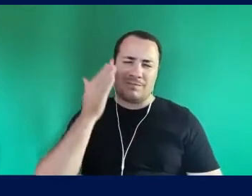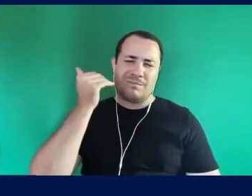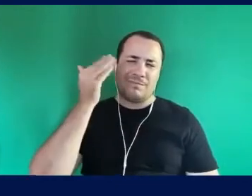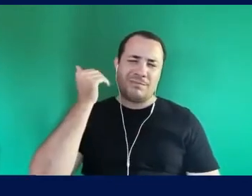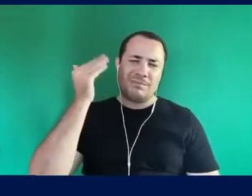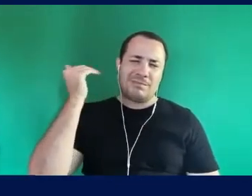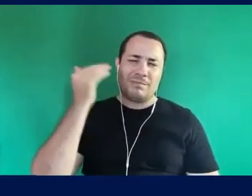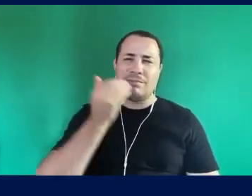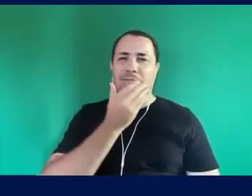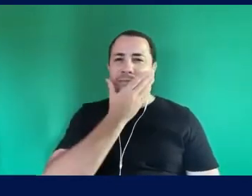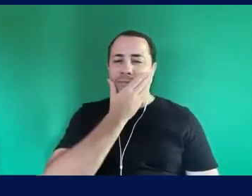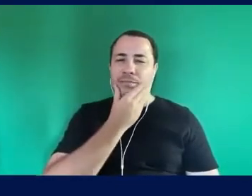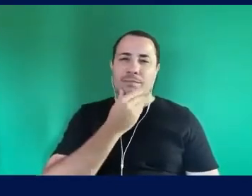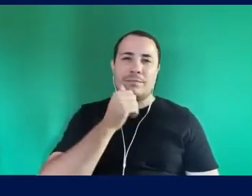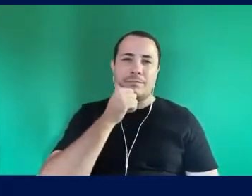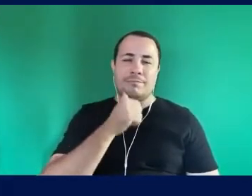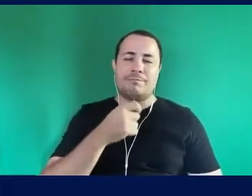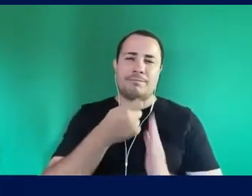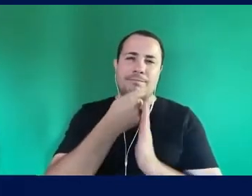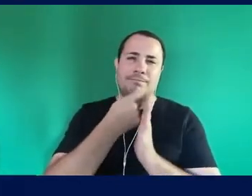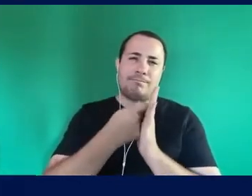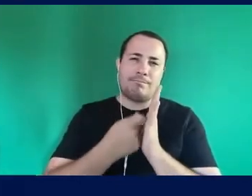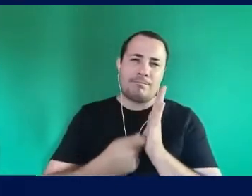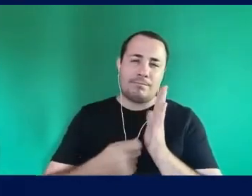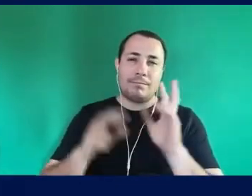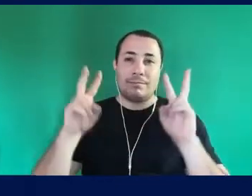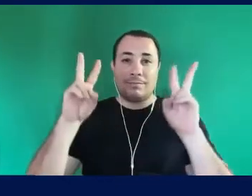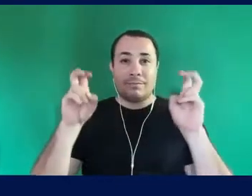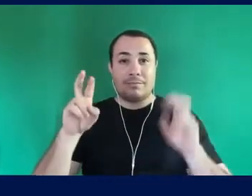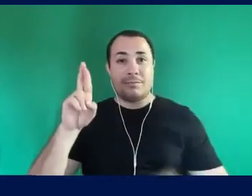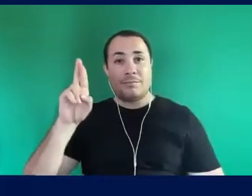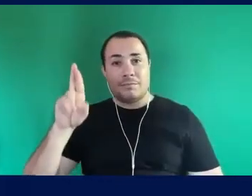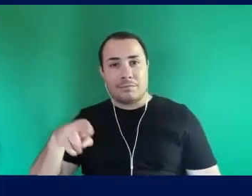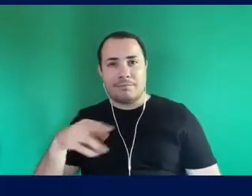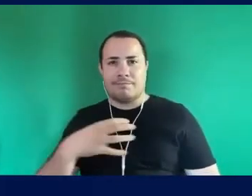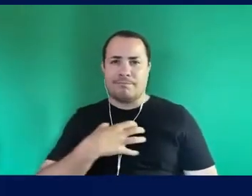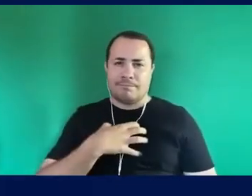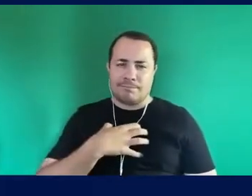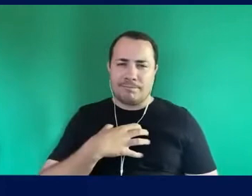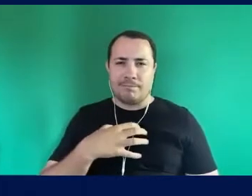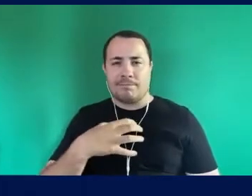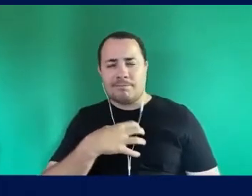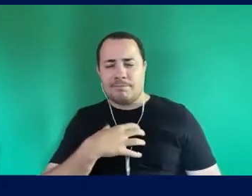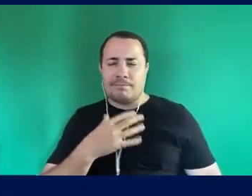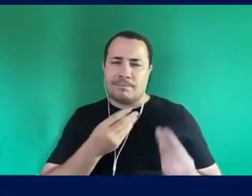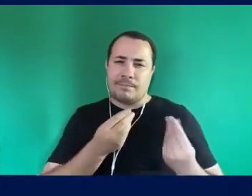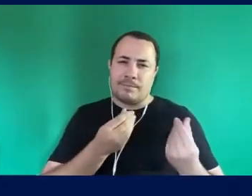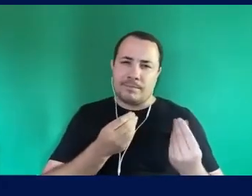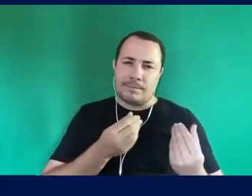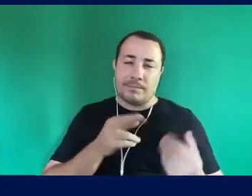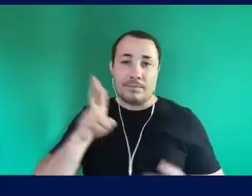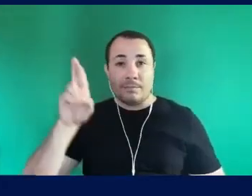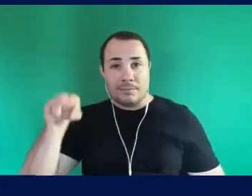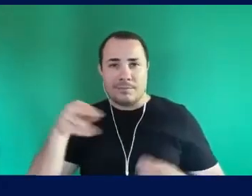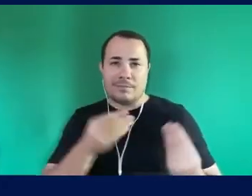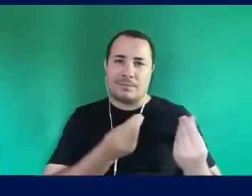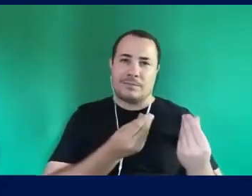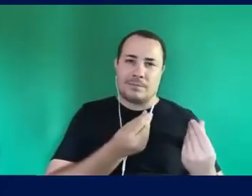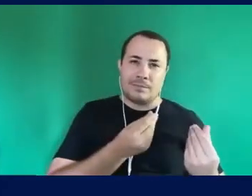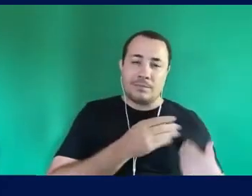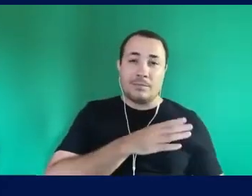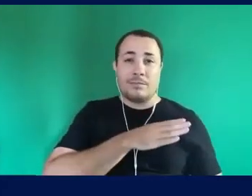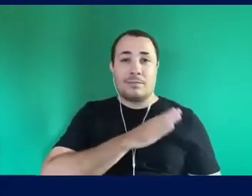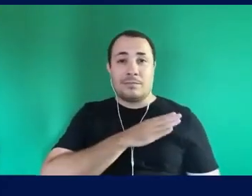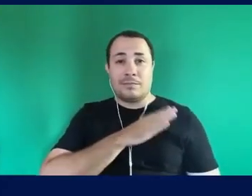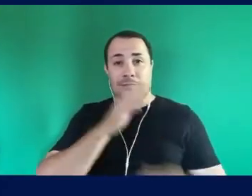Que escreveram sobre isso Razão E emoção Razão E sensibilidade Coração E cérebro